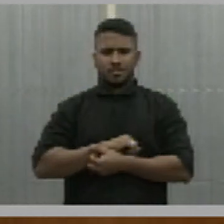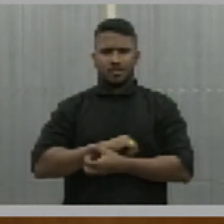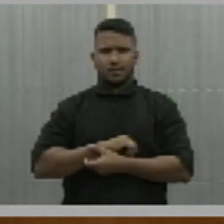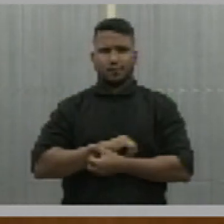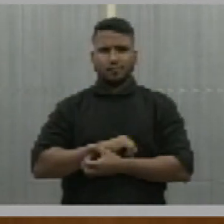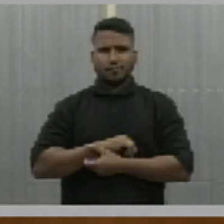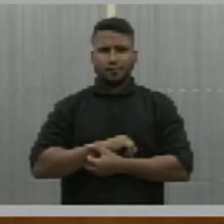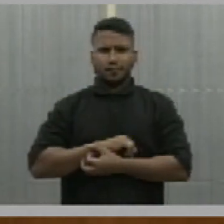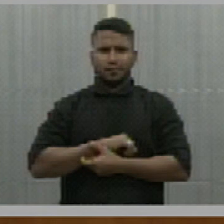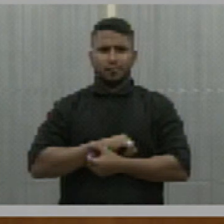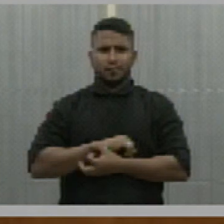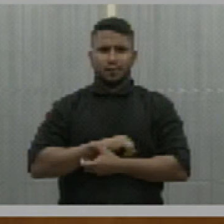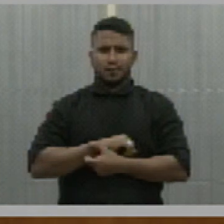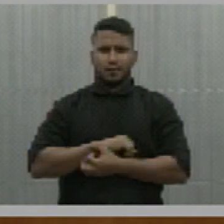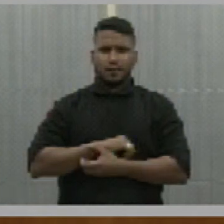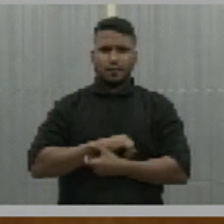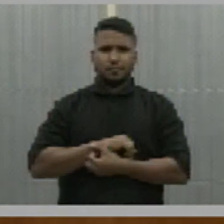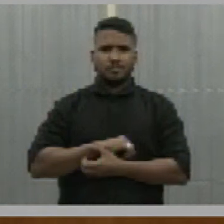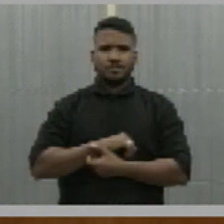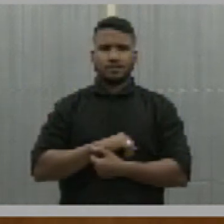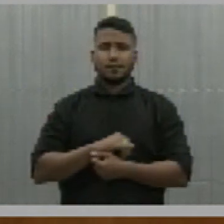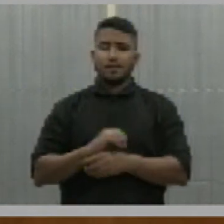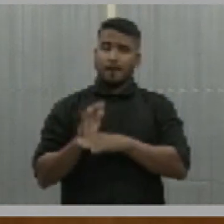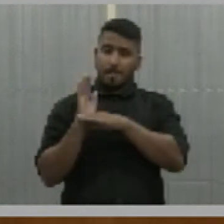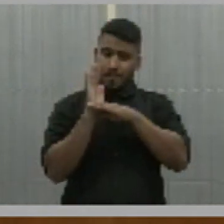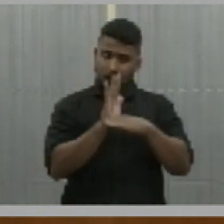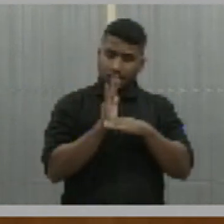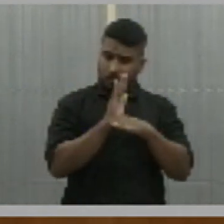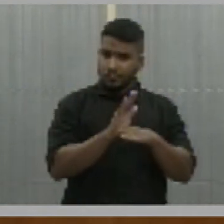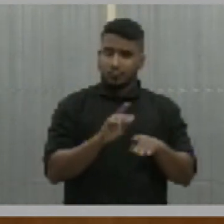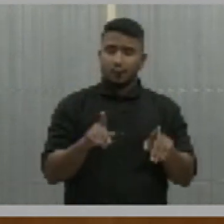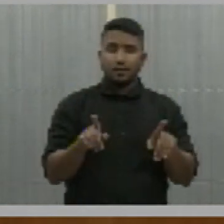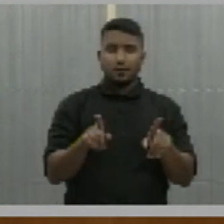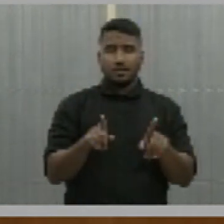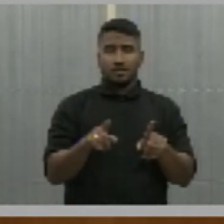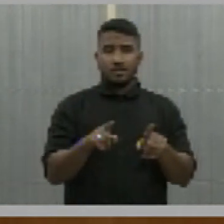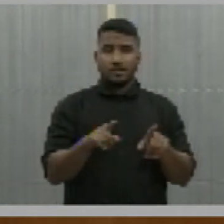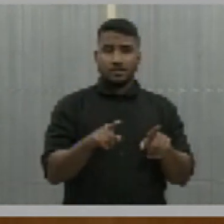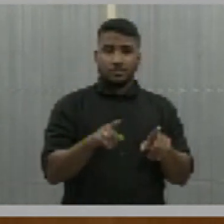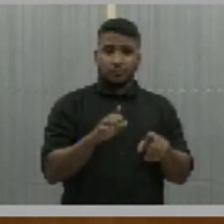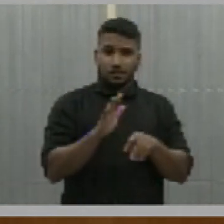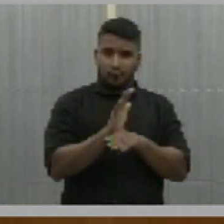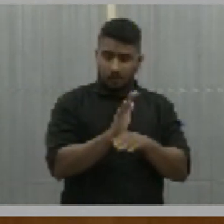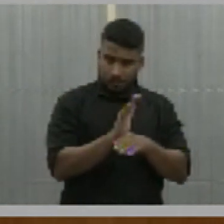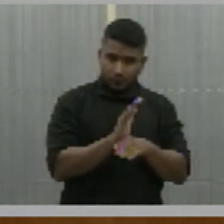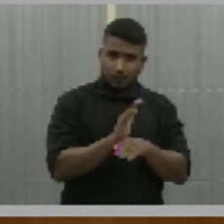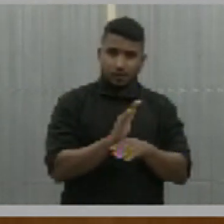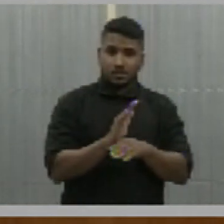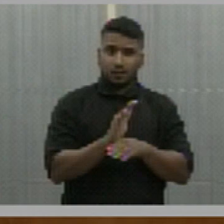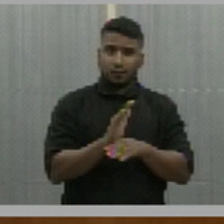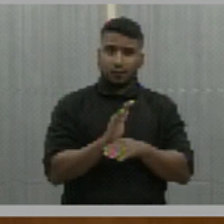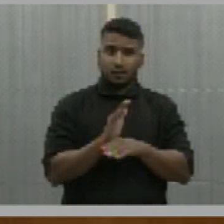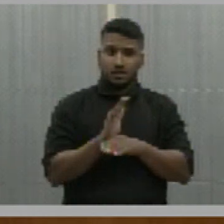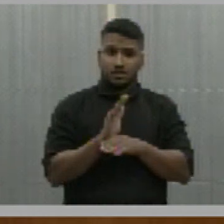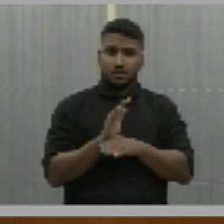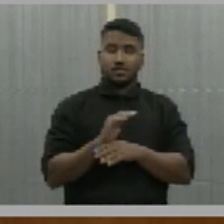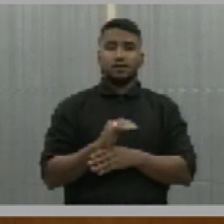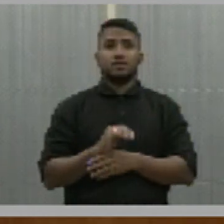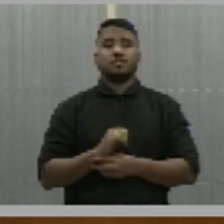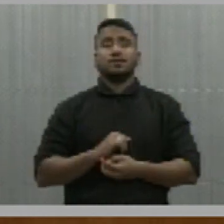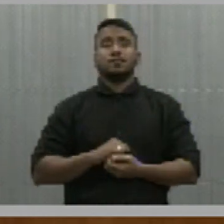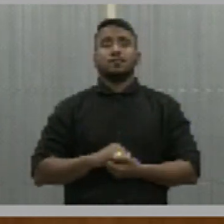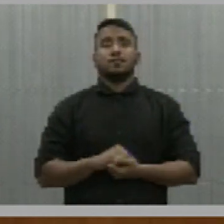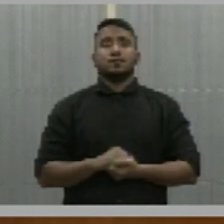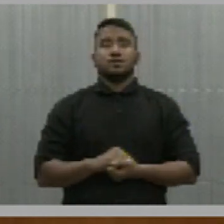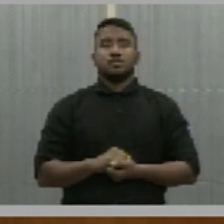cereais, tanto para atender, para atender a demonstração para